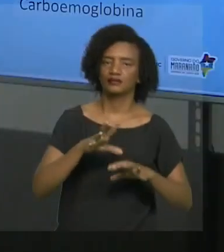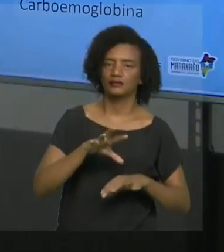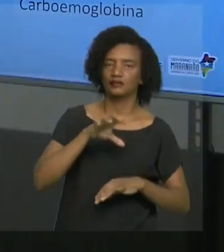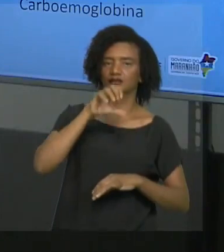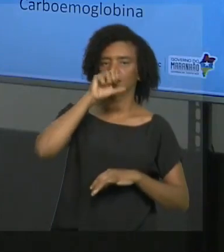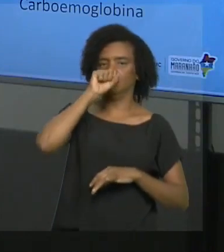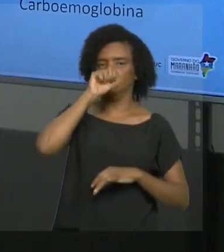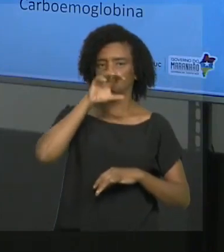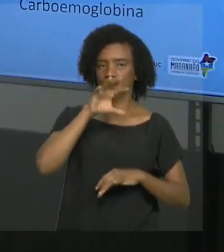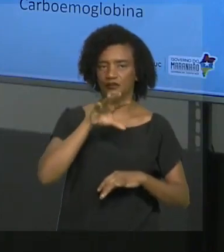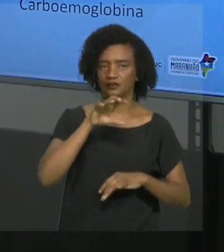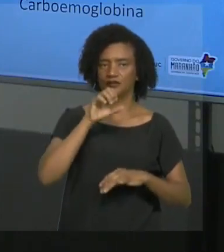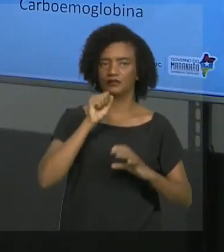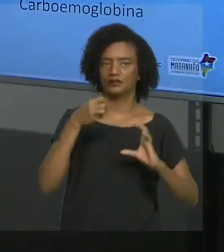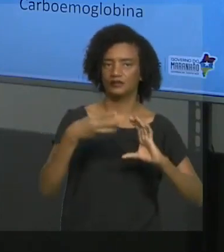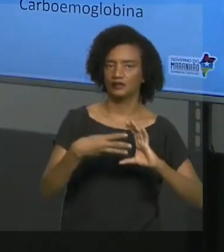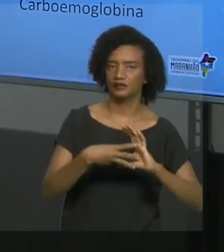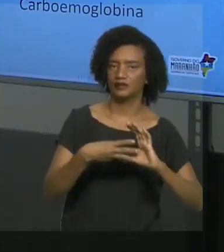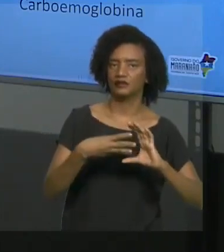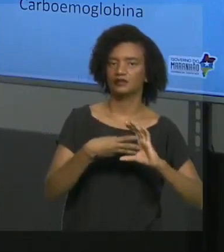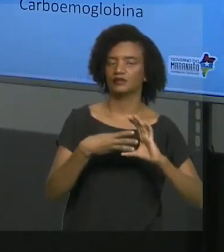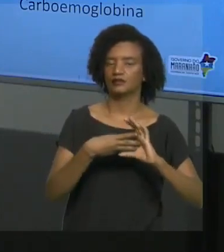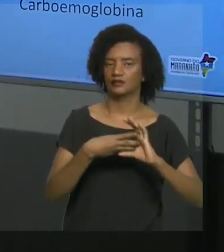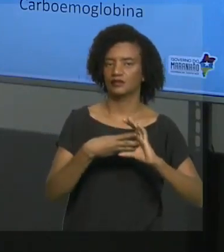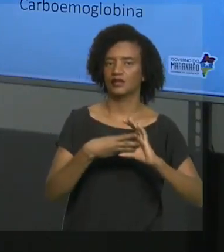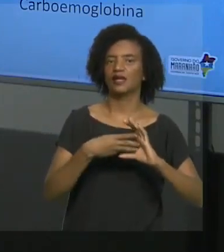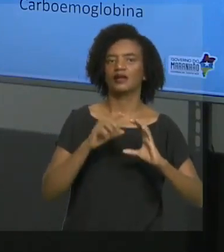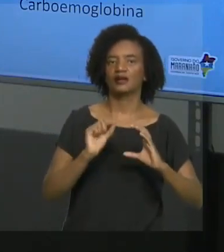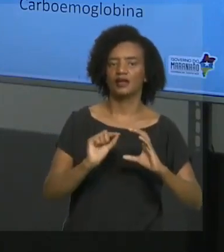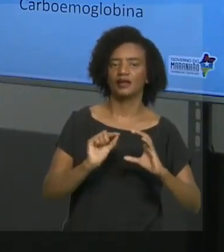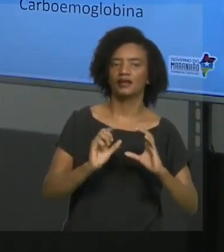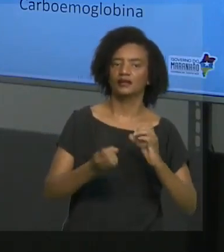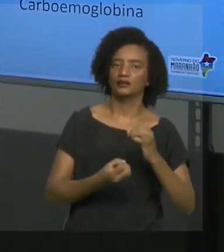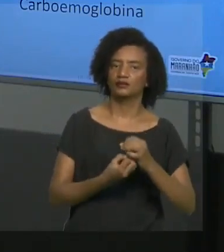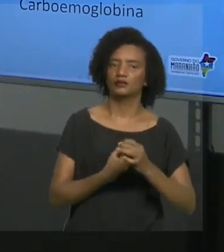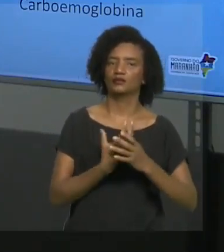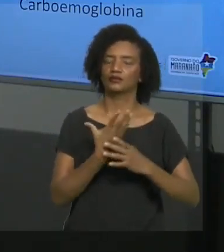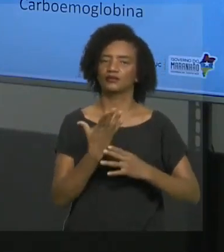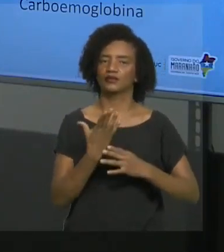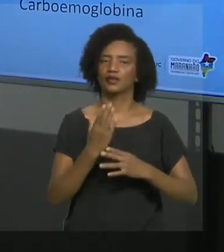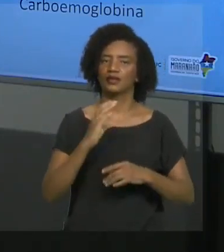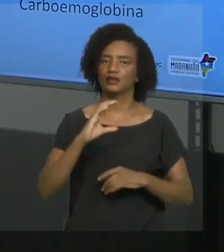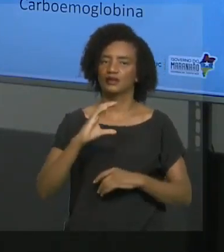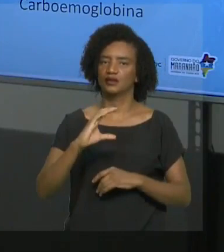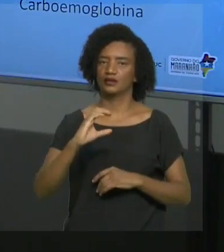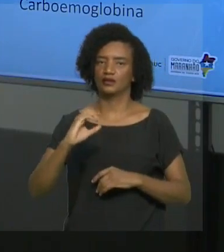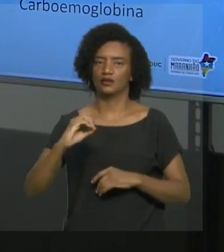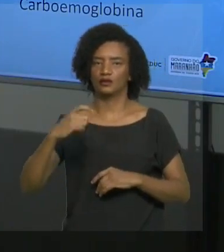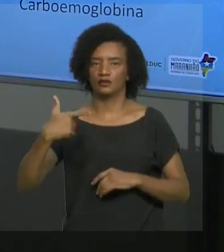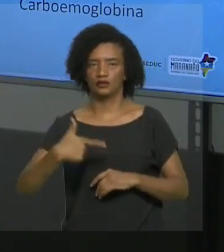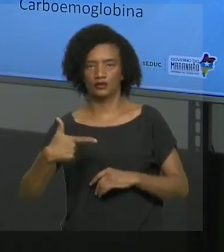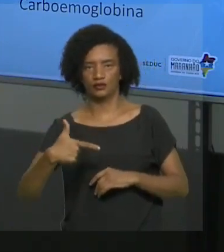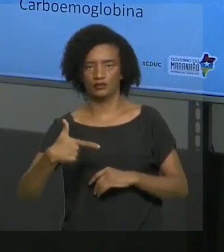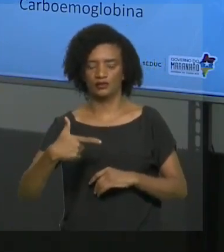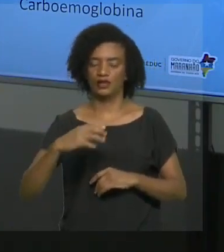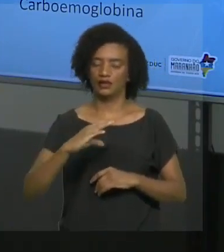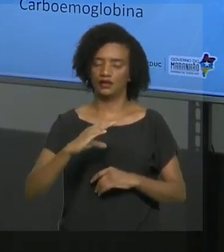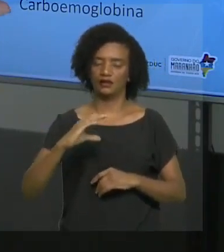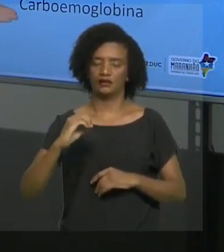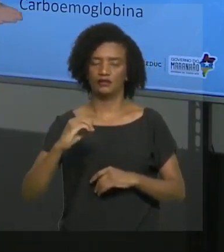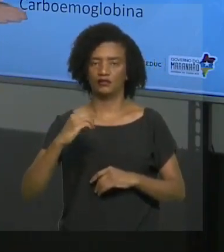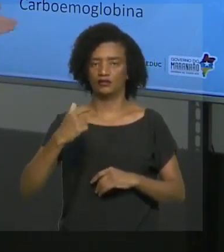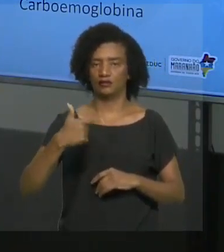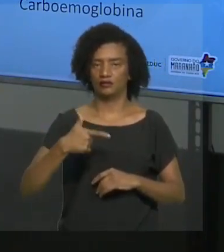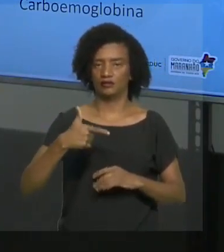Então, ter muito gás carbônico sendo produzido. Esse gás carbônico vai ser capturado pela hemoglobina, pela hemácia, formando